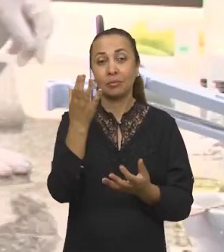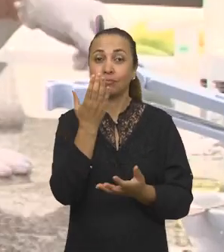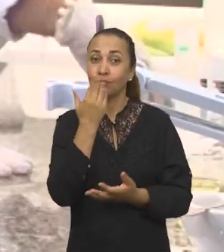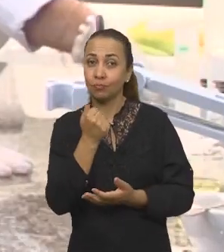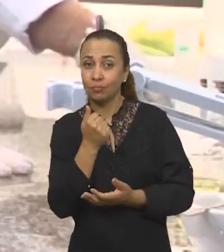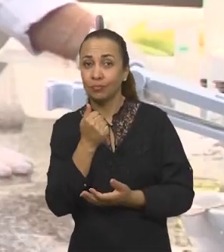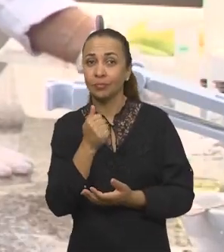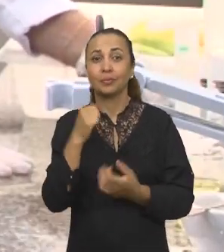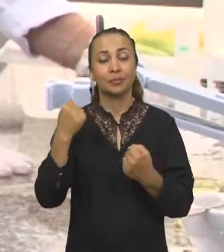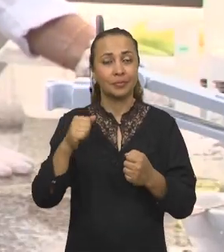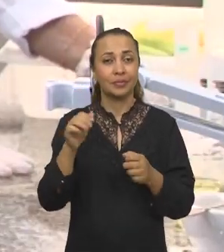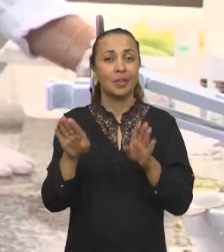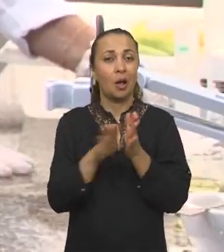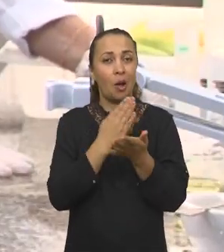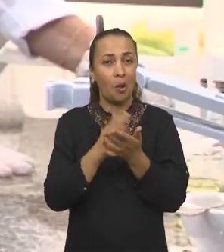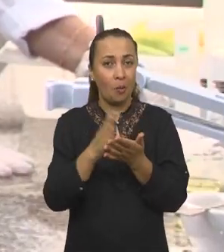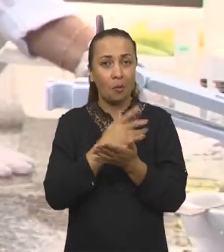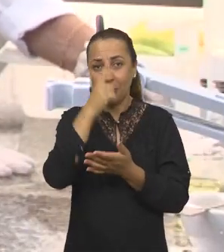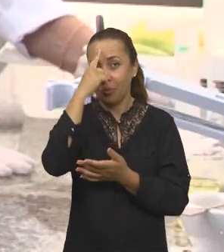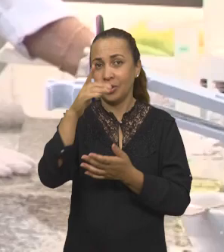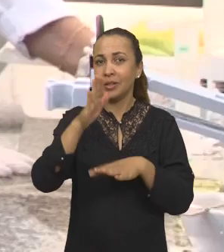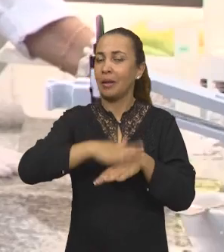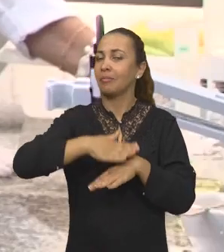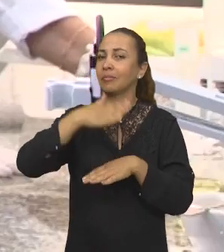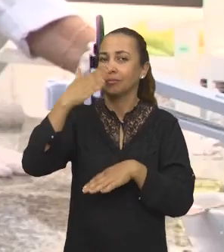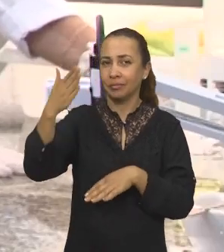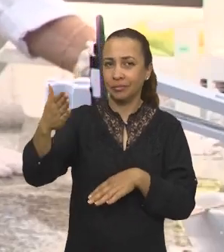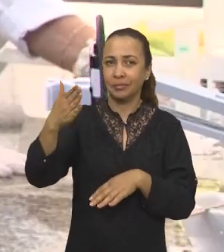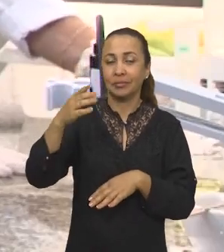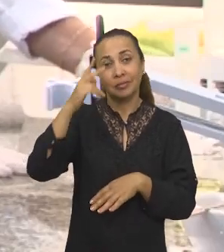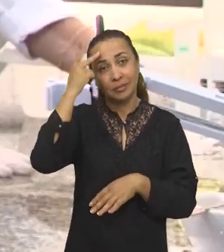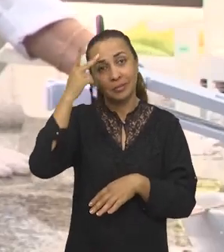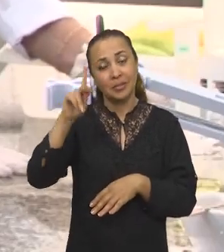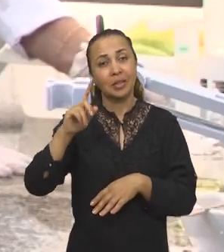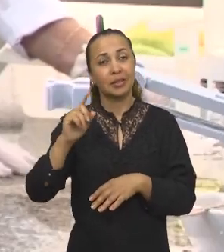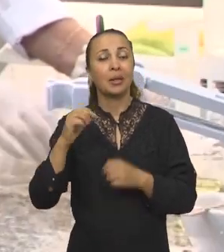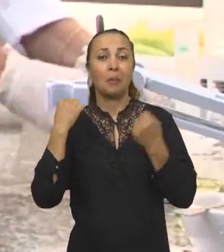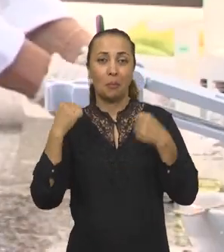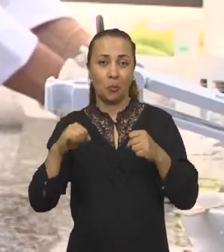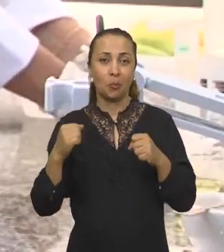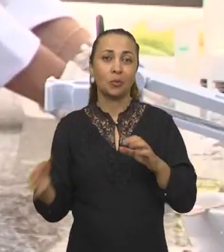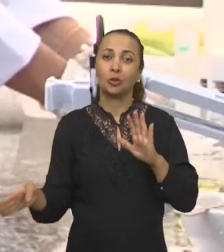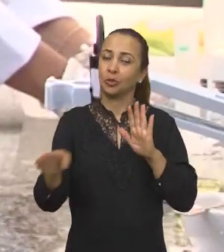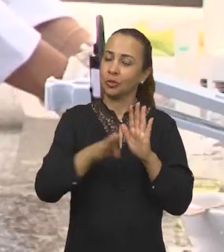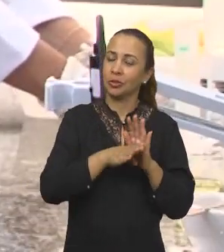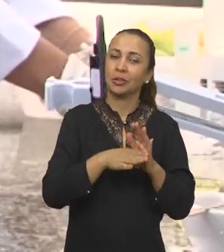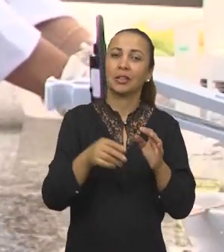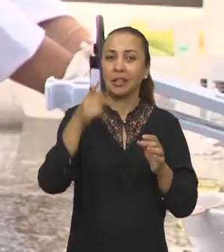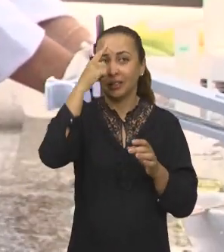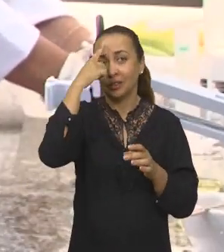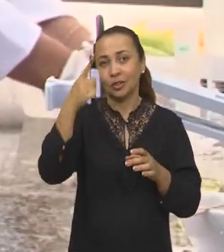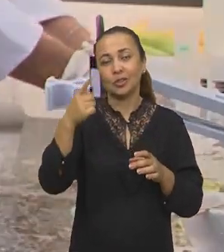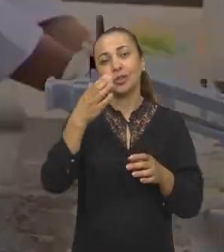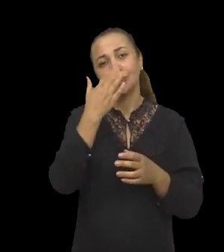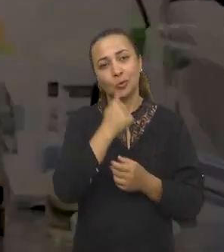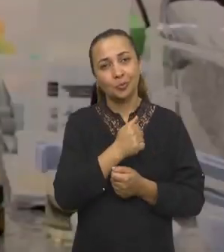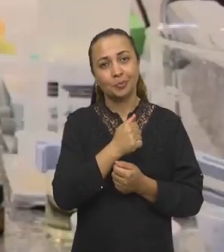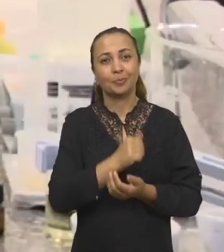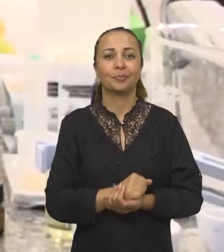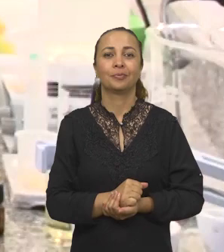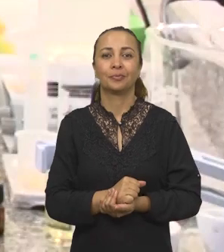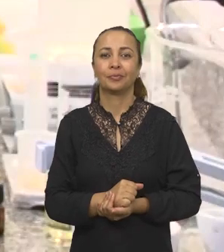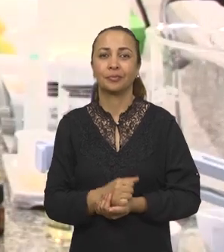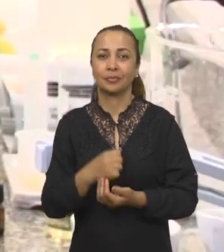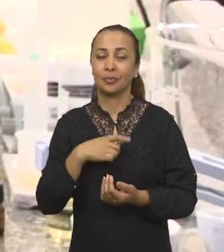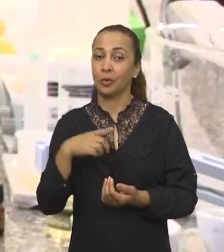ser consumido. seja, ainda teria alguns dias a mais, né? Para ele poder chegar ao ponto ideal de consumo. Nós